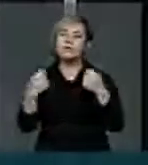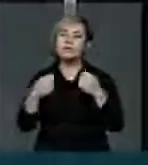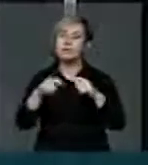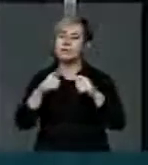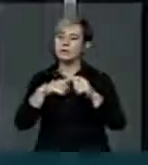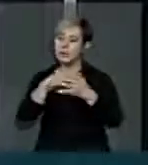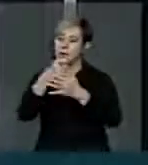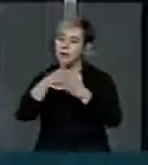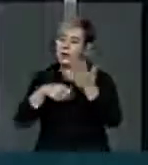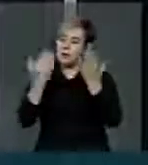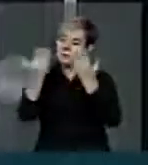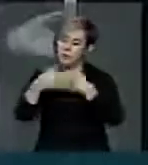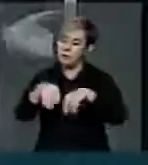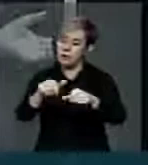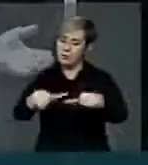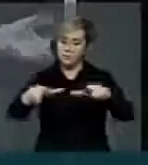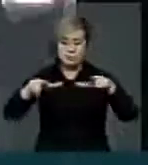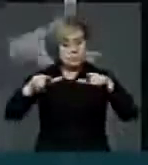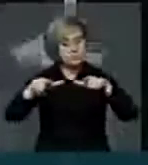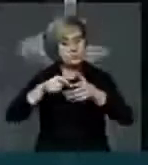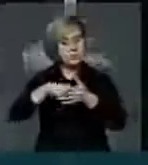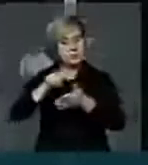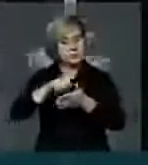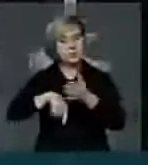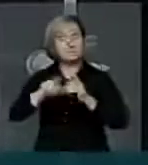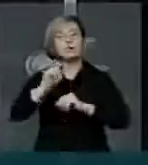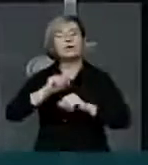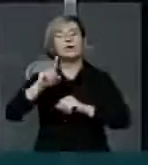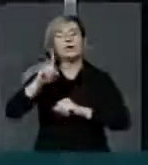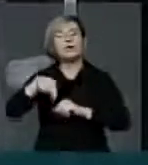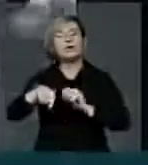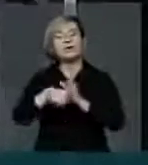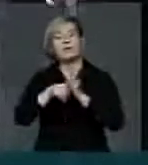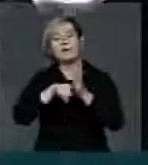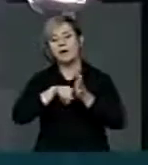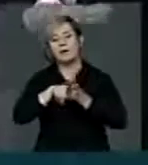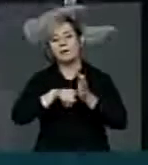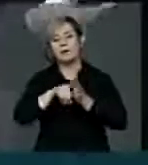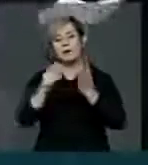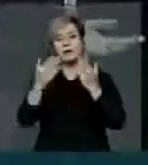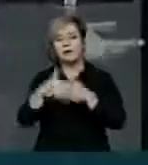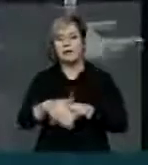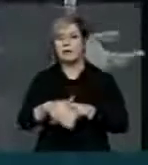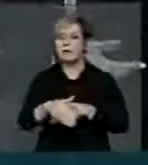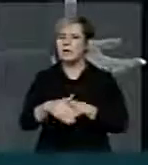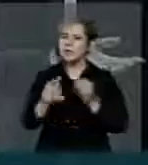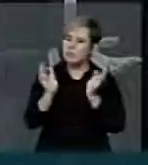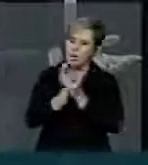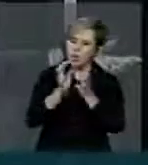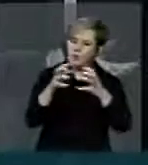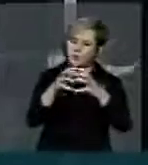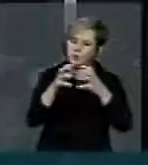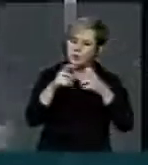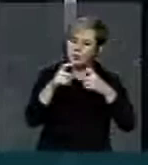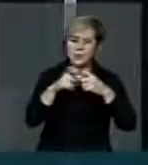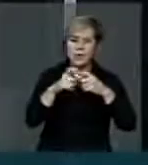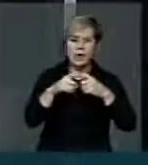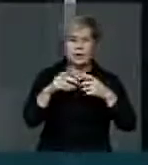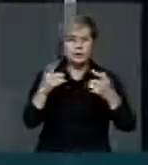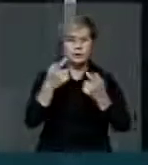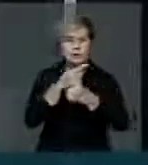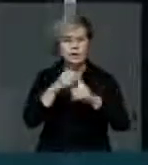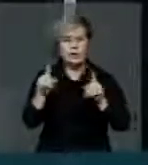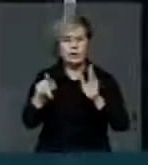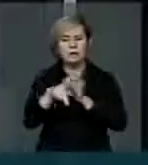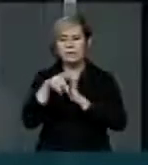revalidado o diploma. É isso que nós queremos. E quem vai revalidar? É os médicos. Não é como a AB, não são os médicos que vão revalidar, é o